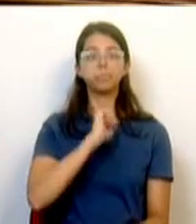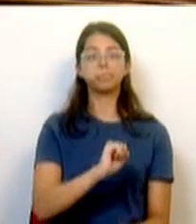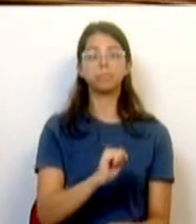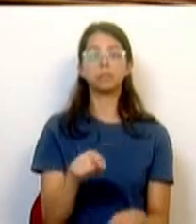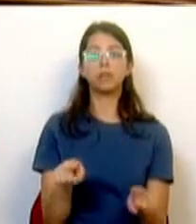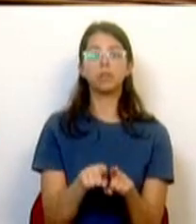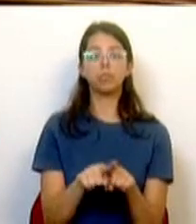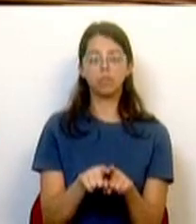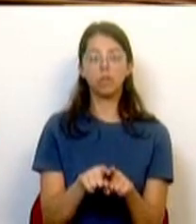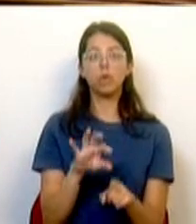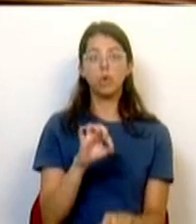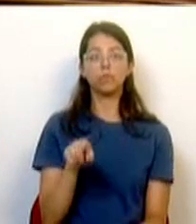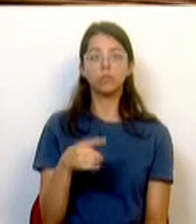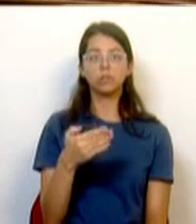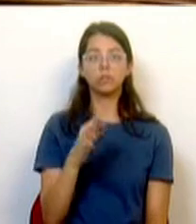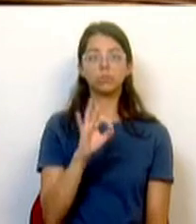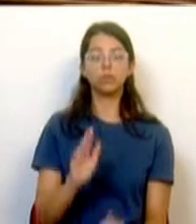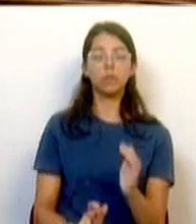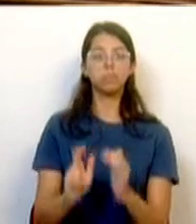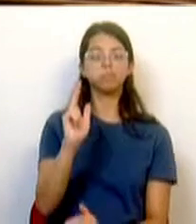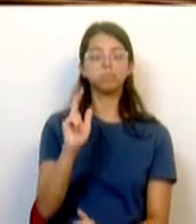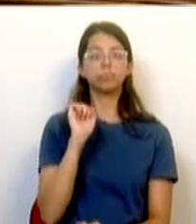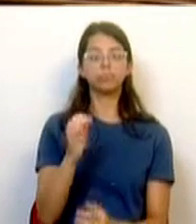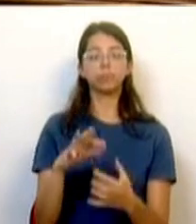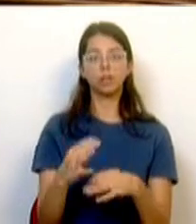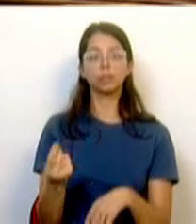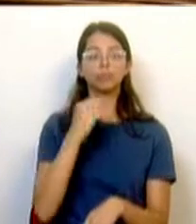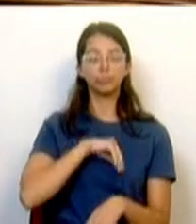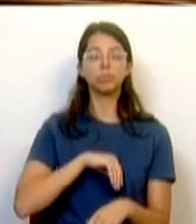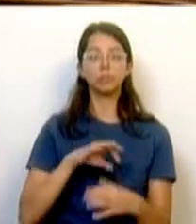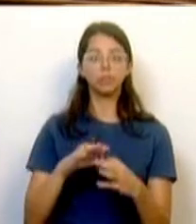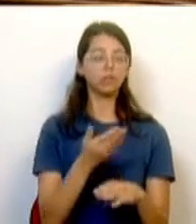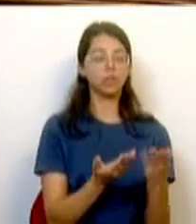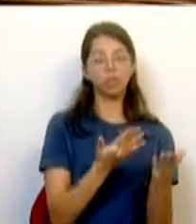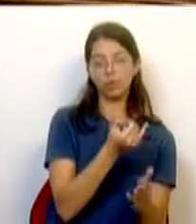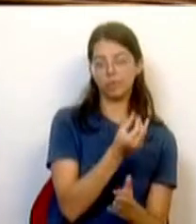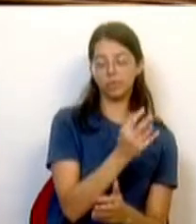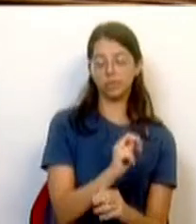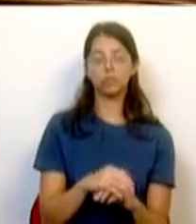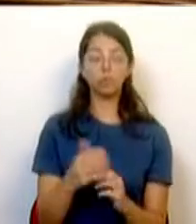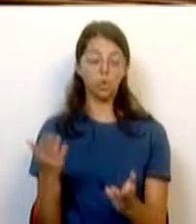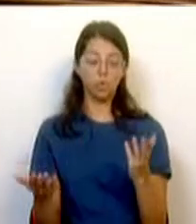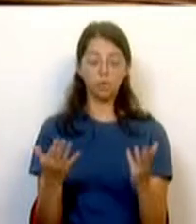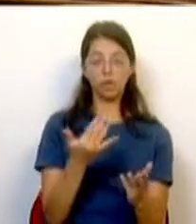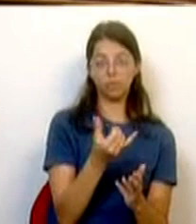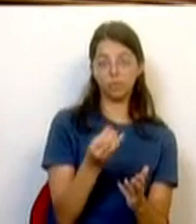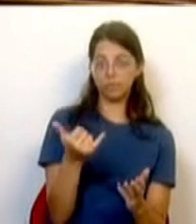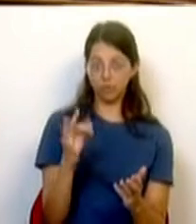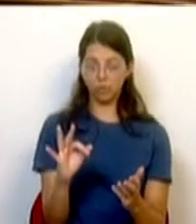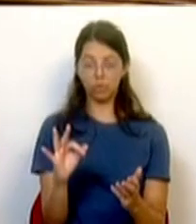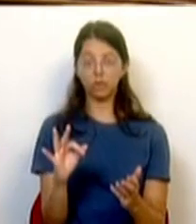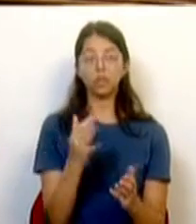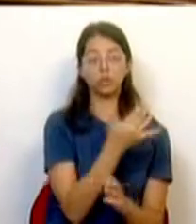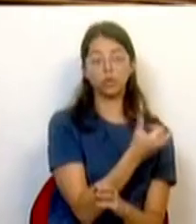que representa um crescimento de 8,7% com remunerações face a 2023. Se compararmos 2024 e